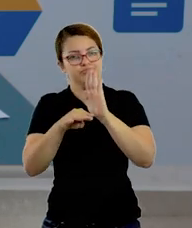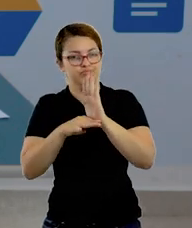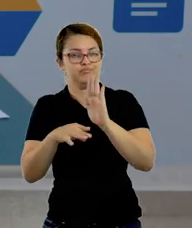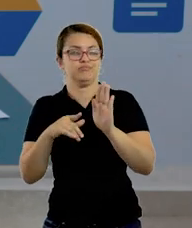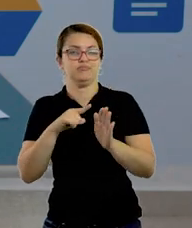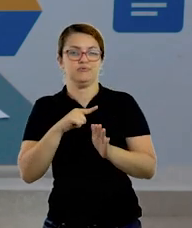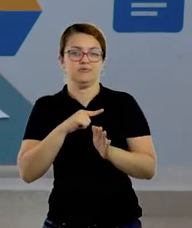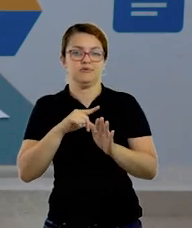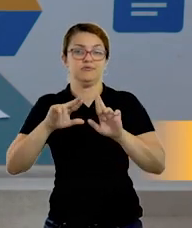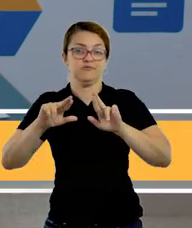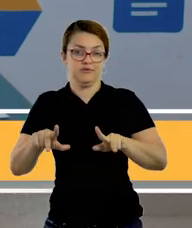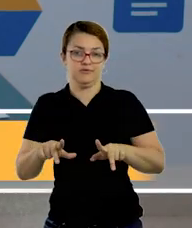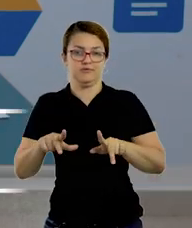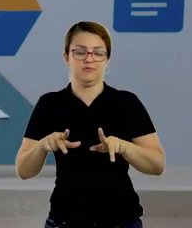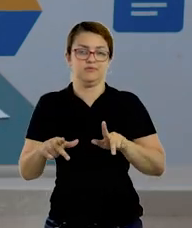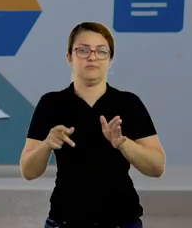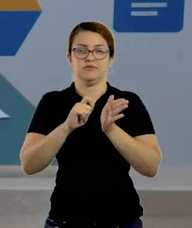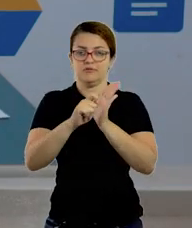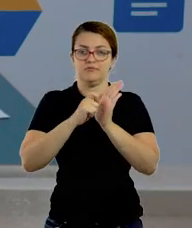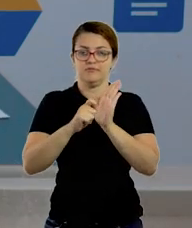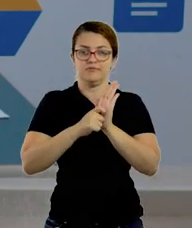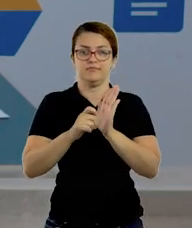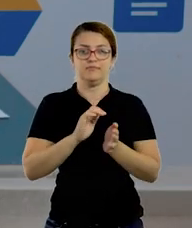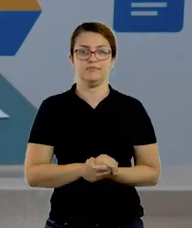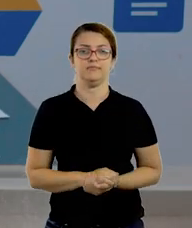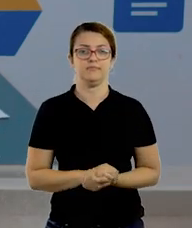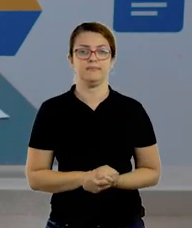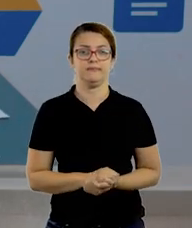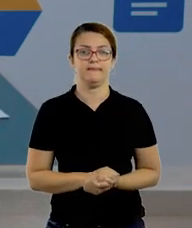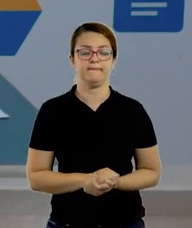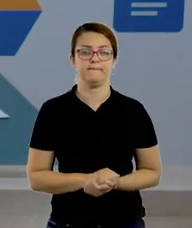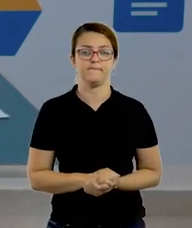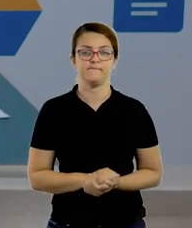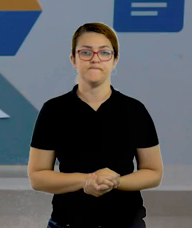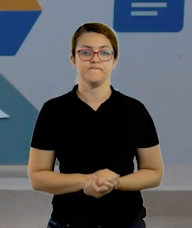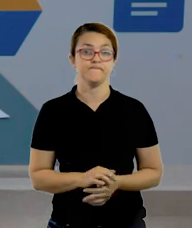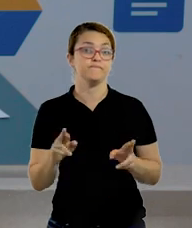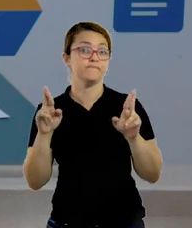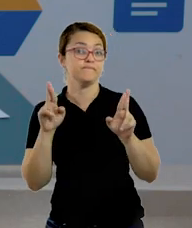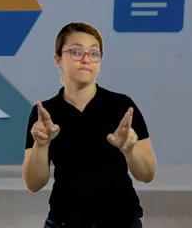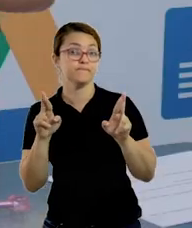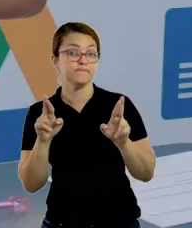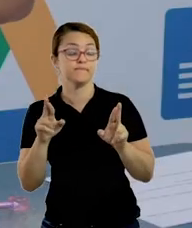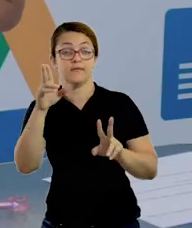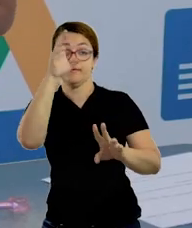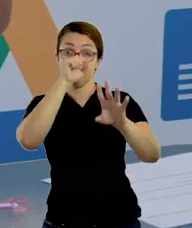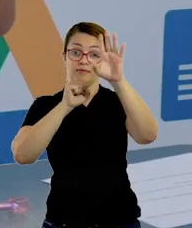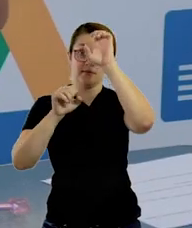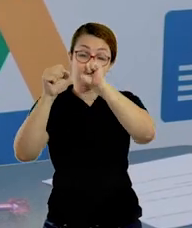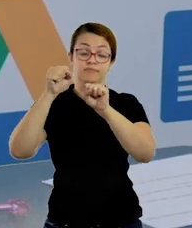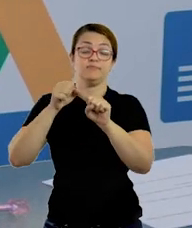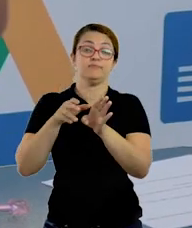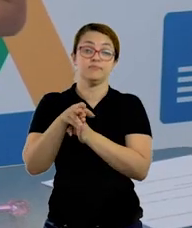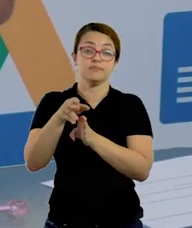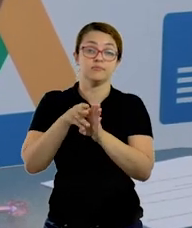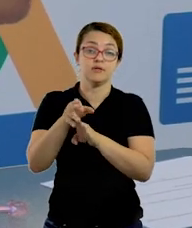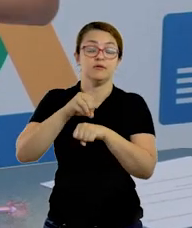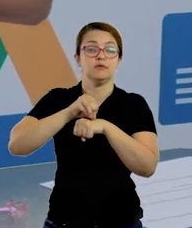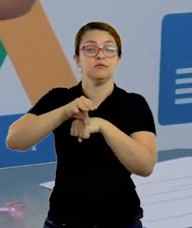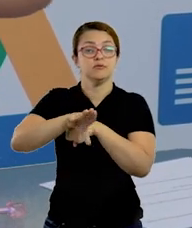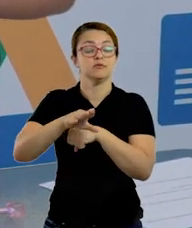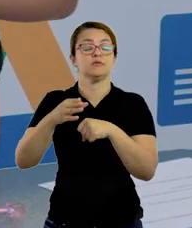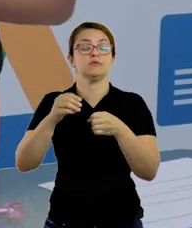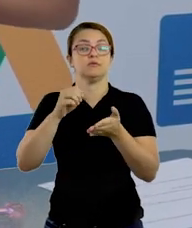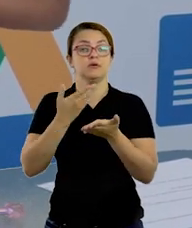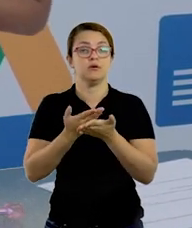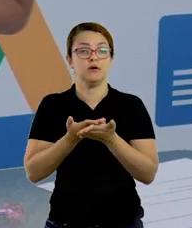Bem, espero que todos tenham aprendido com as orientações e as dicas da aula de hoje. Eu trouxe aqui uma frase pra vocês. Ficar em casa não é sinônimo